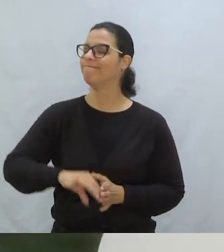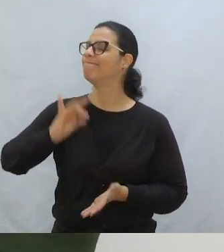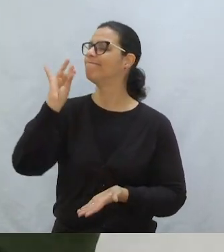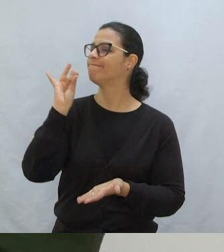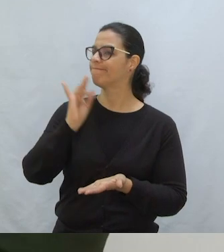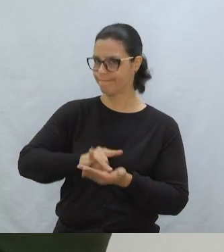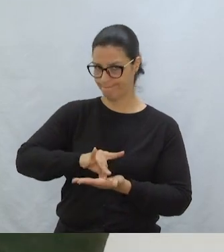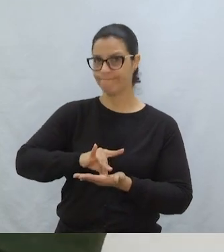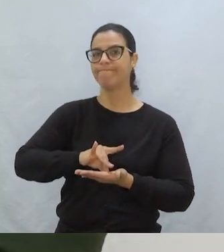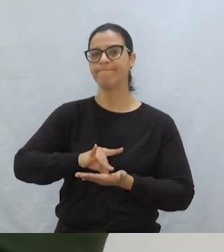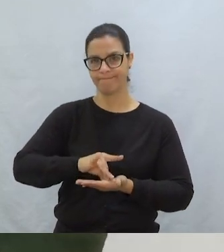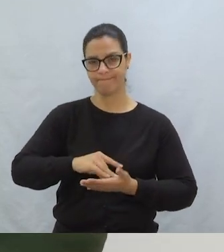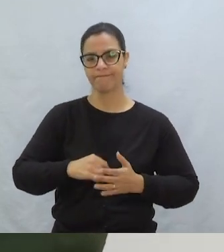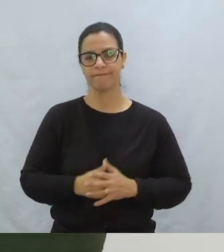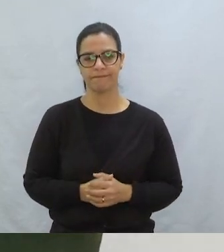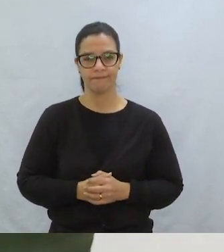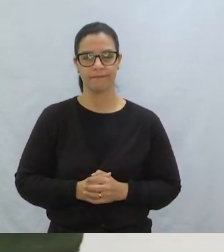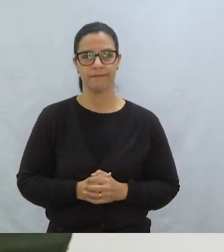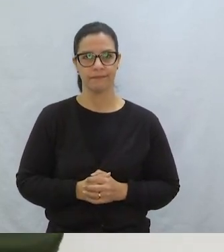Isso mesmo